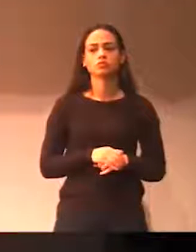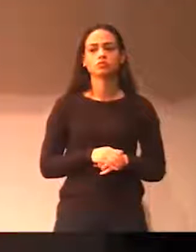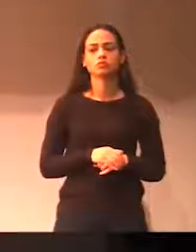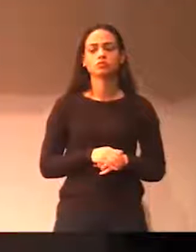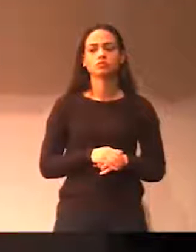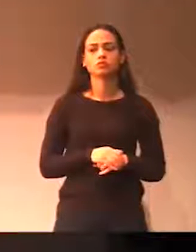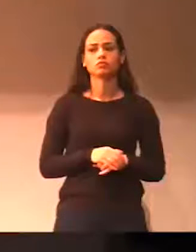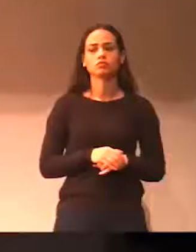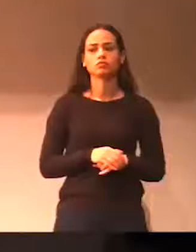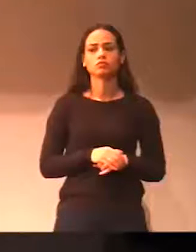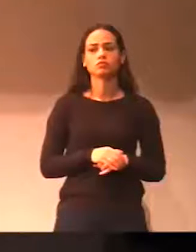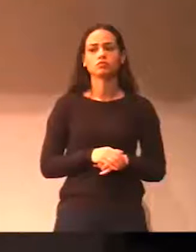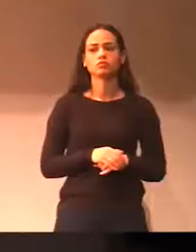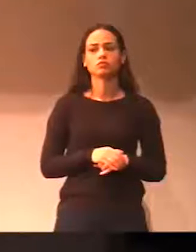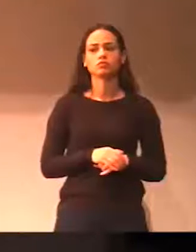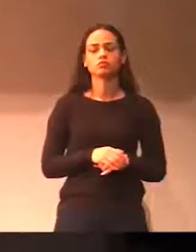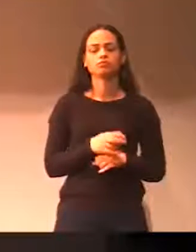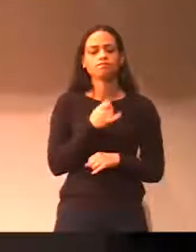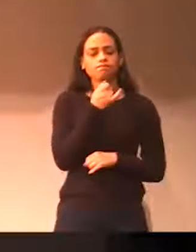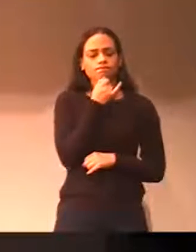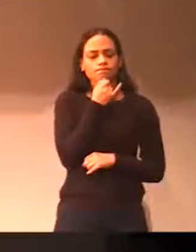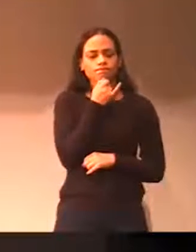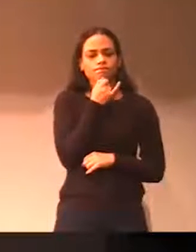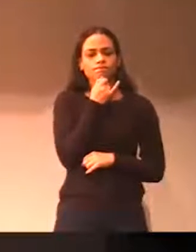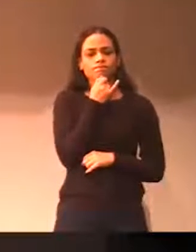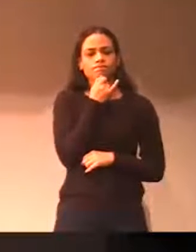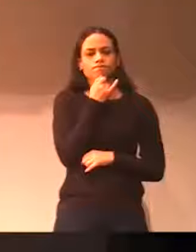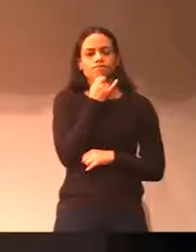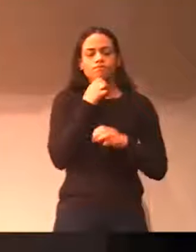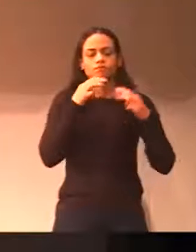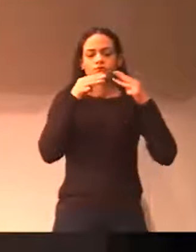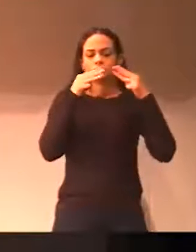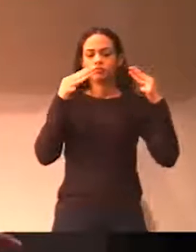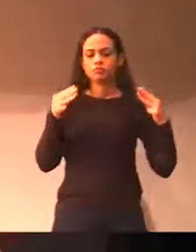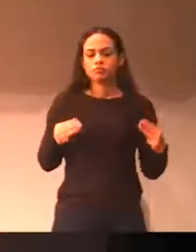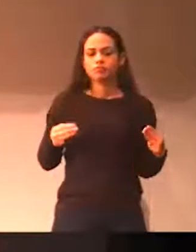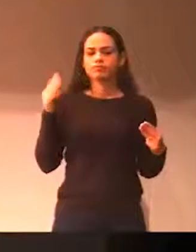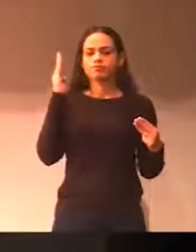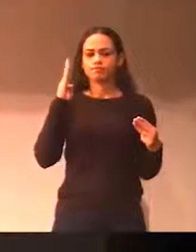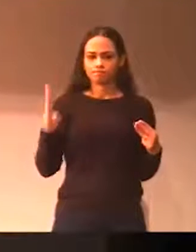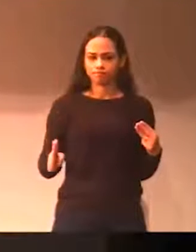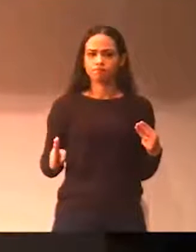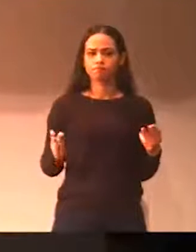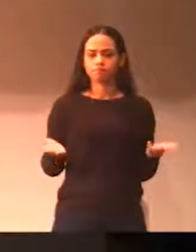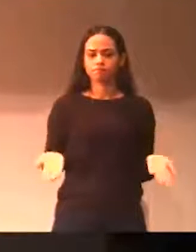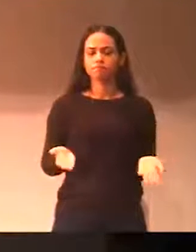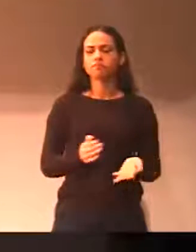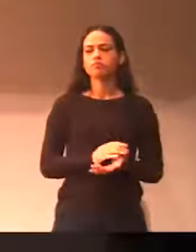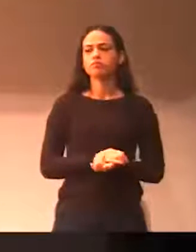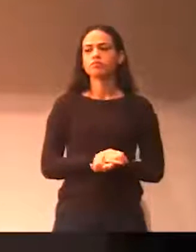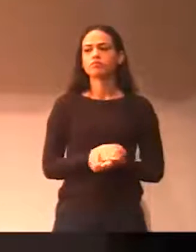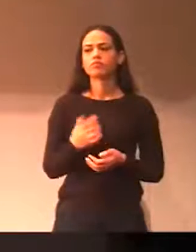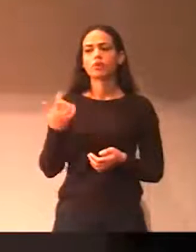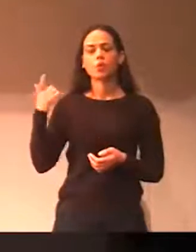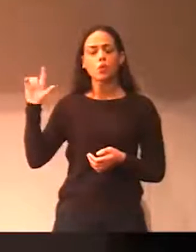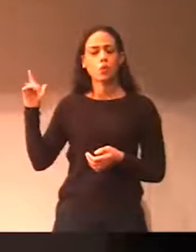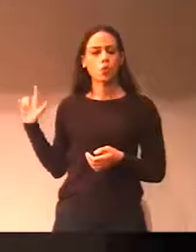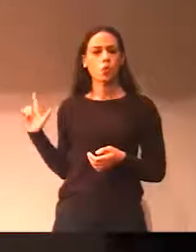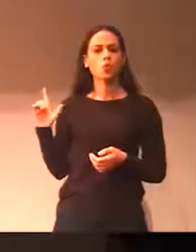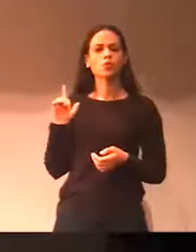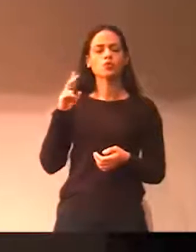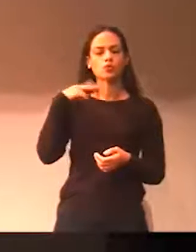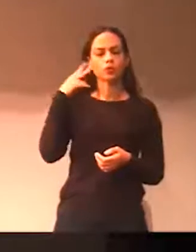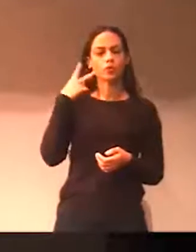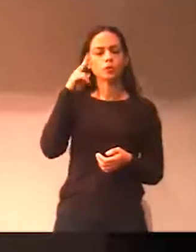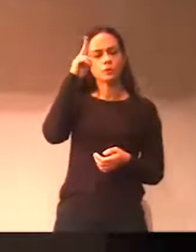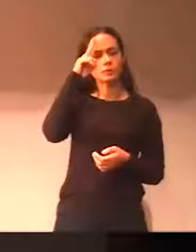tragédia do desastre no Museu Nacional. Foi bem falado aqui pelos vereadores que me antecederam, o Rodrigo acho que